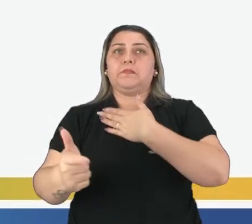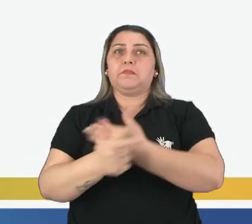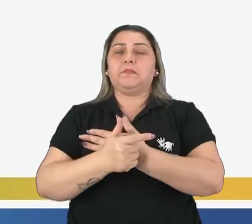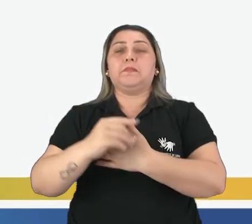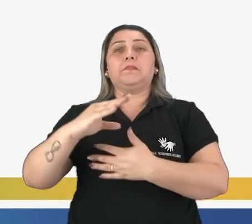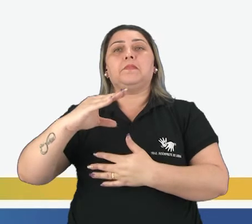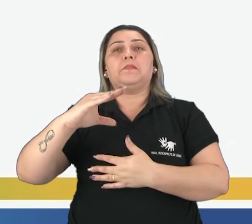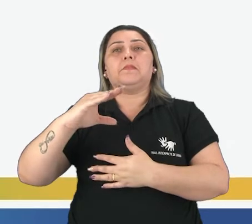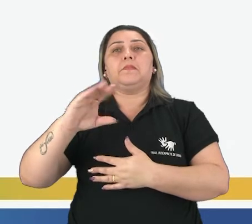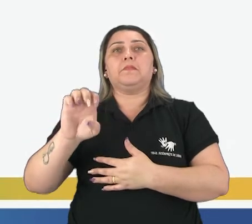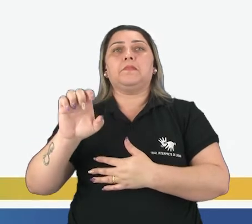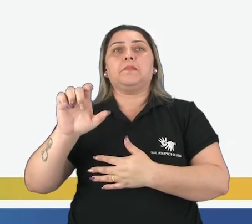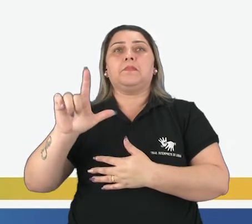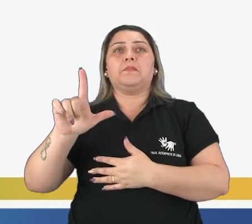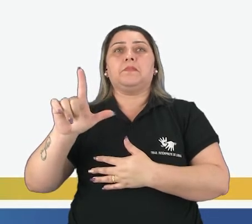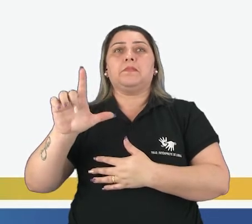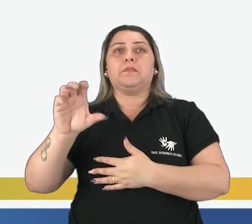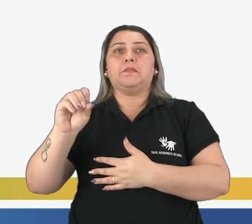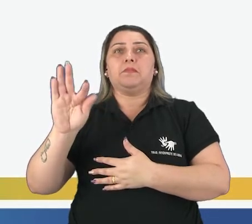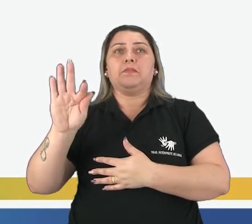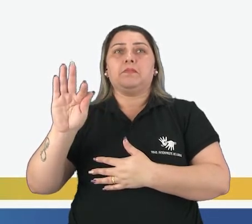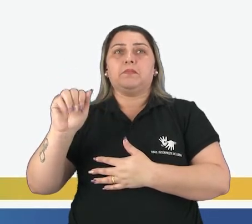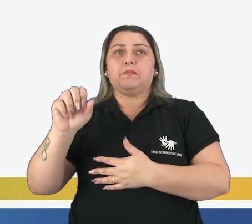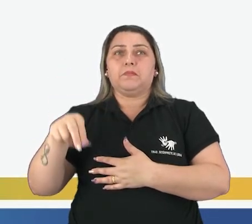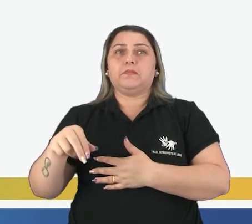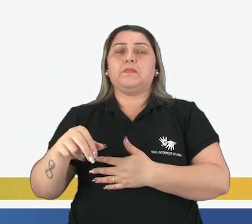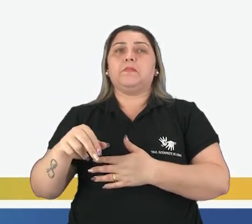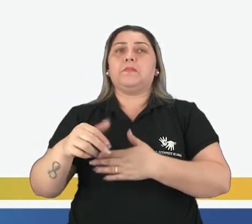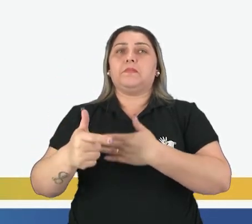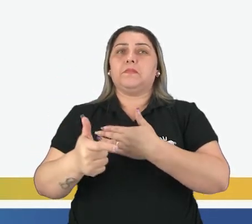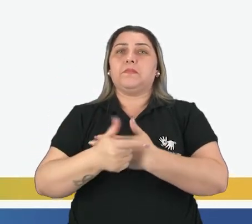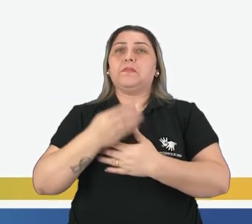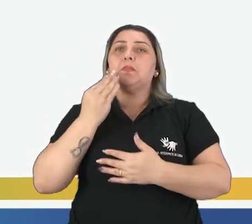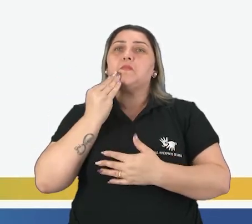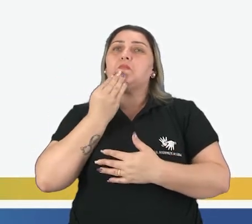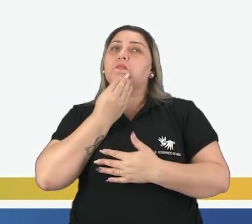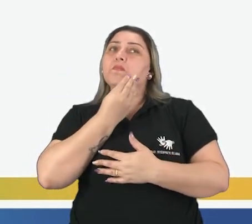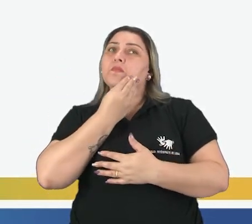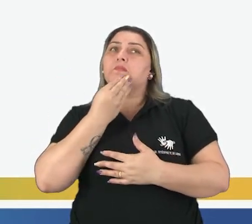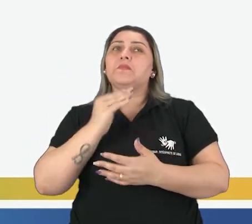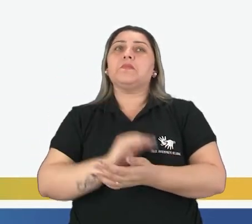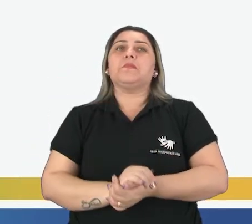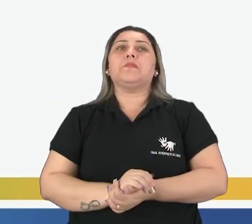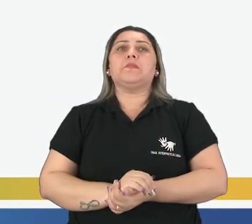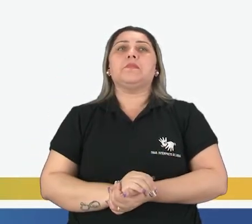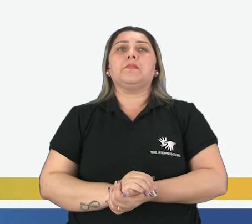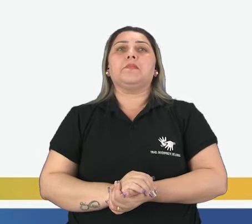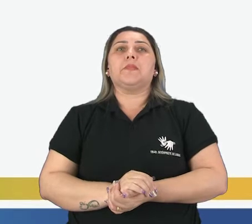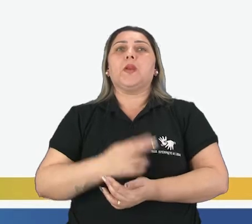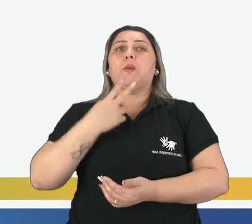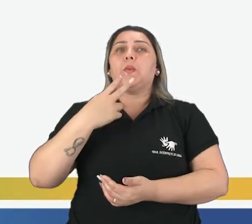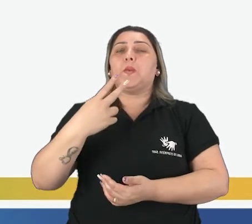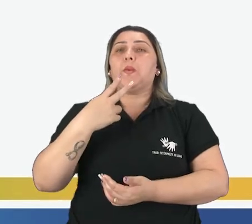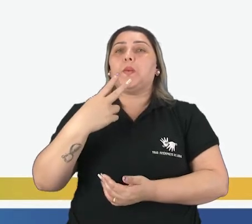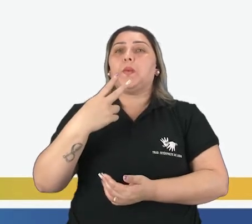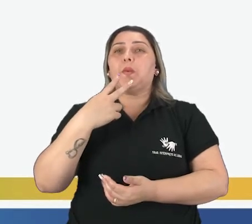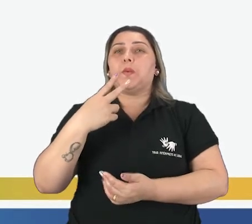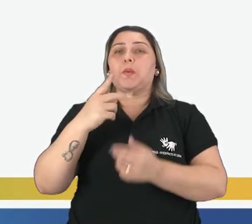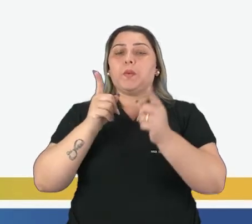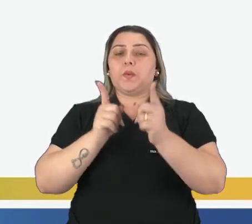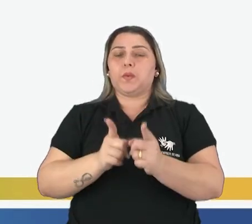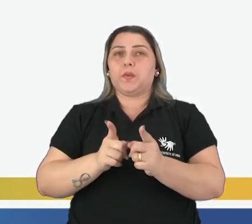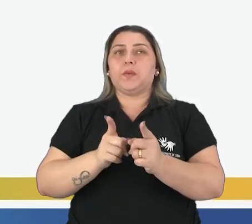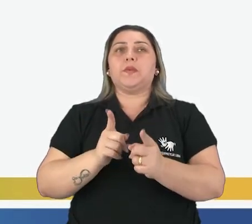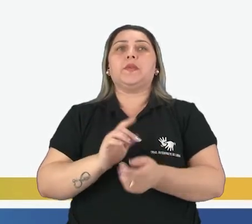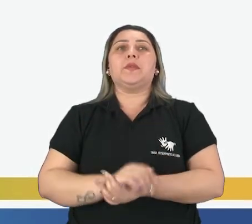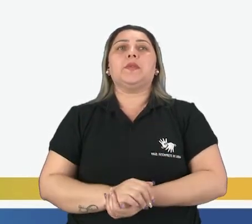parafinados, papel carbono, papel celafone. Guardanapos não podem ser